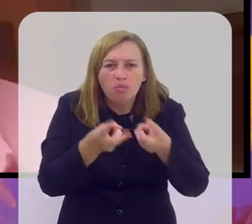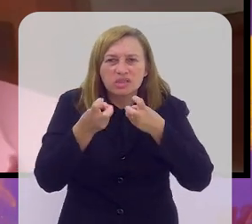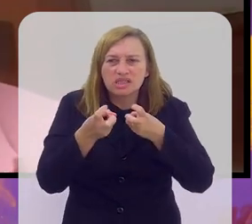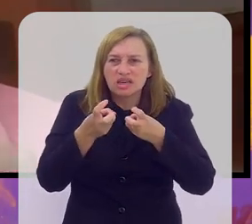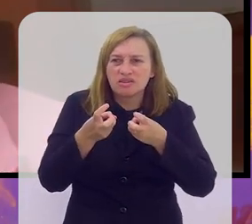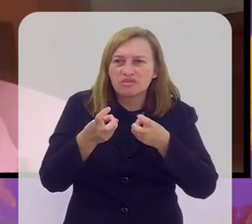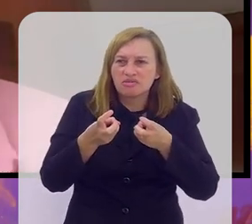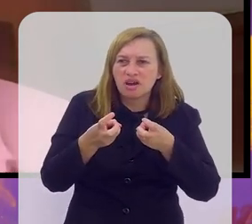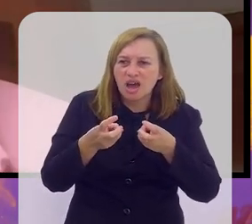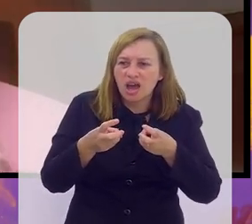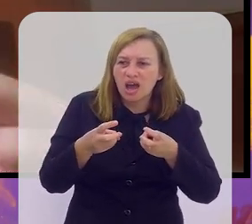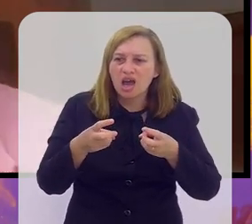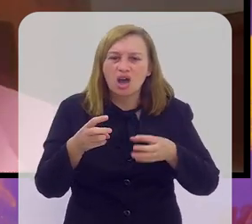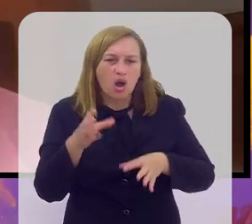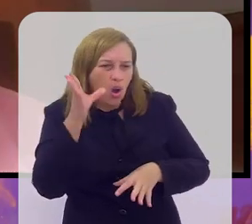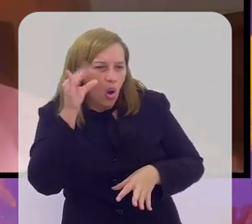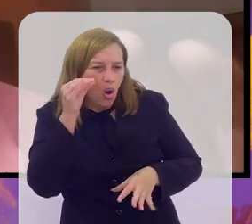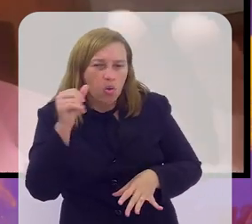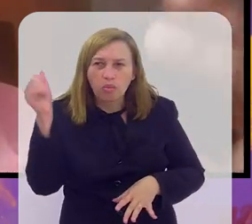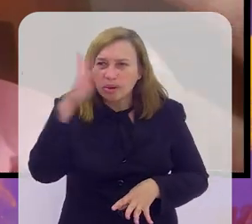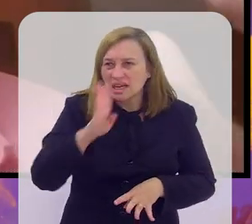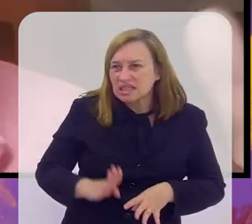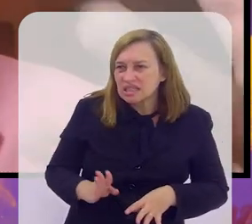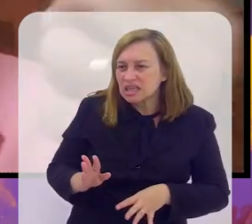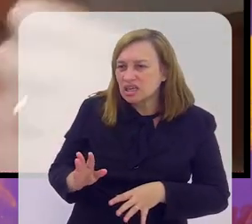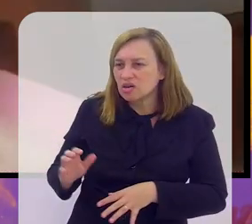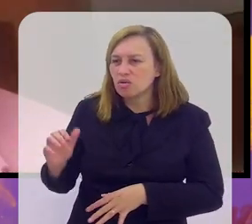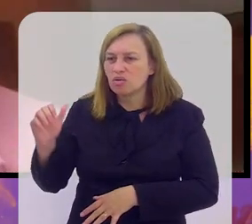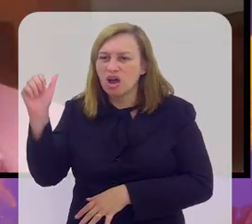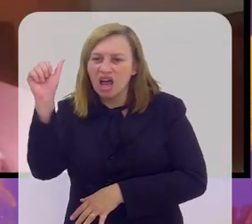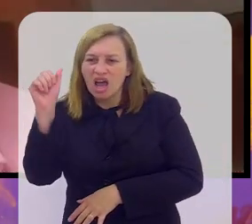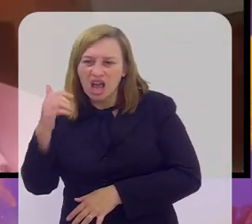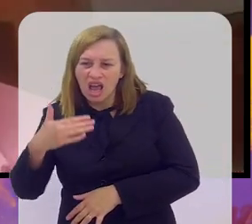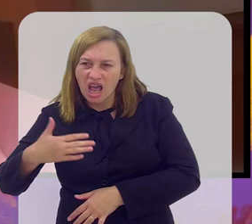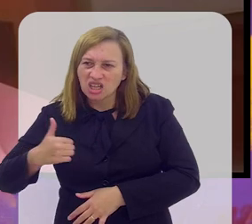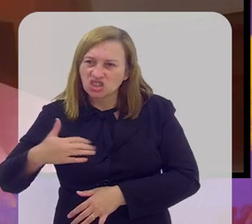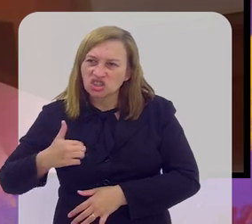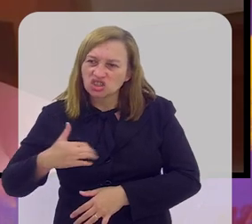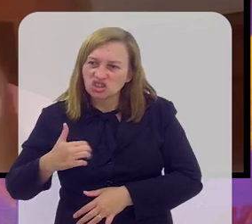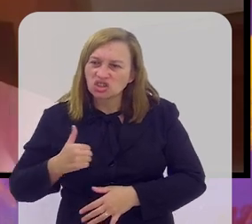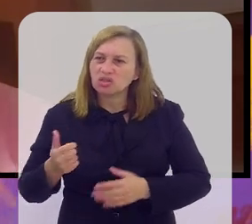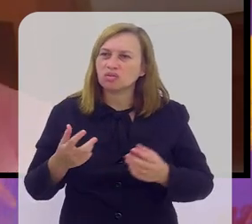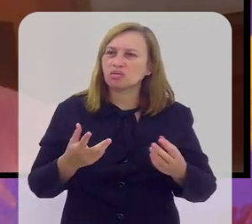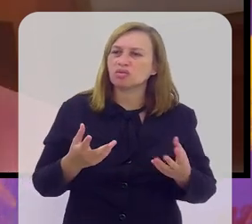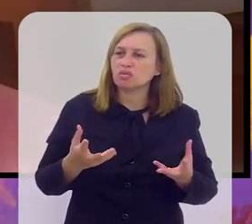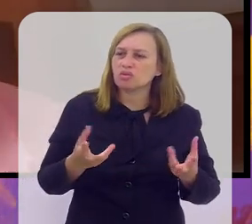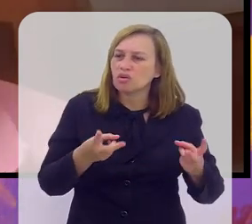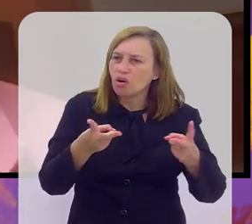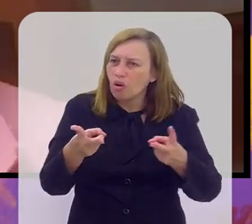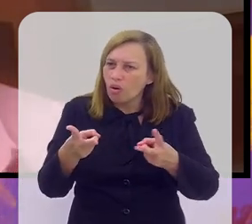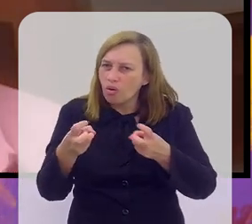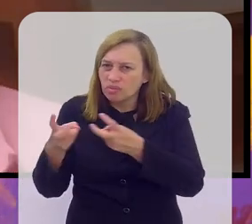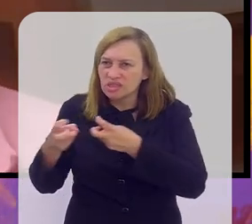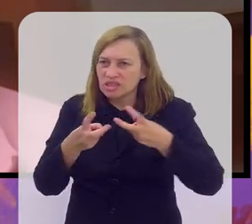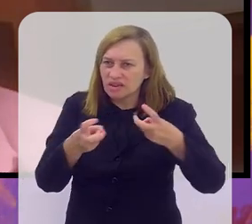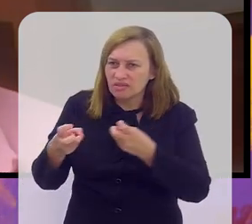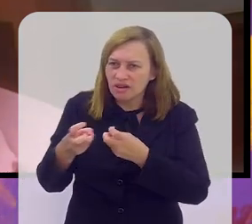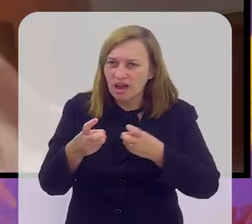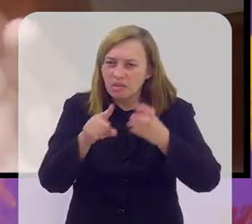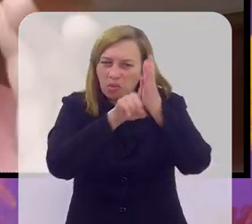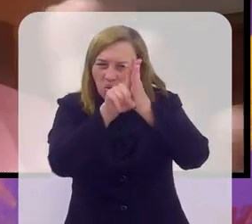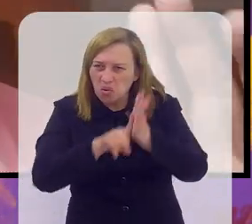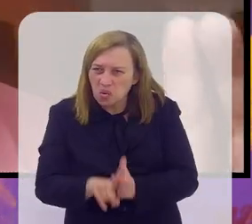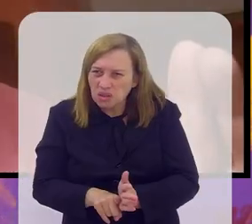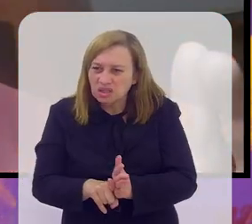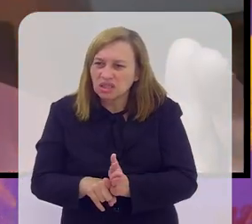observar o mercado brasileiro e o argentino para a captação de qualidade humana para jogar. Então, assim, se tinha